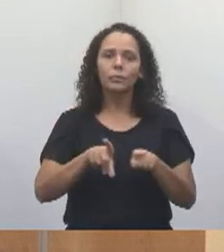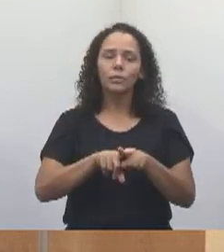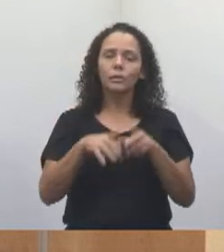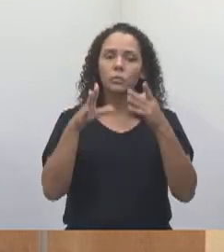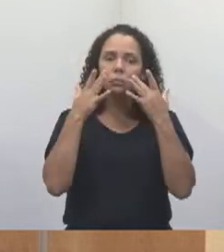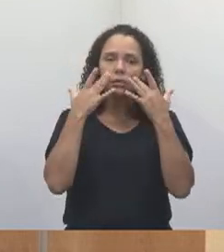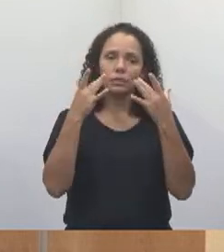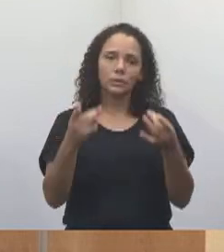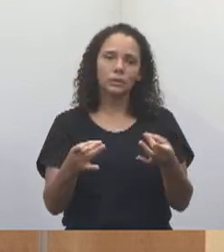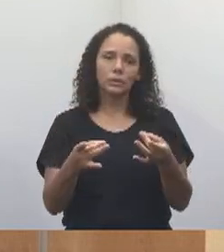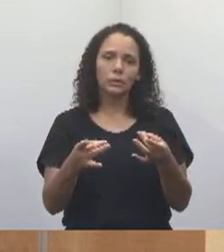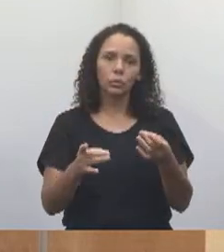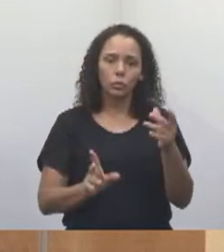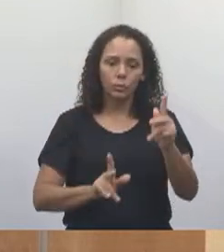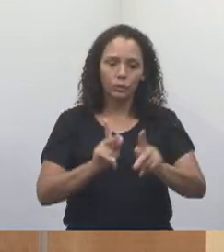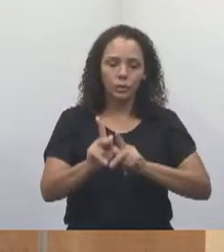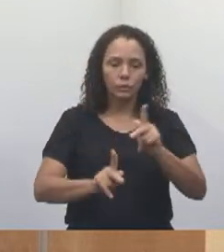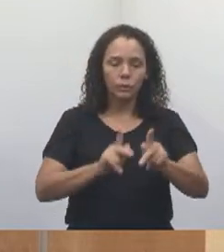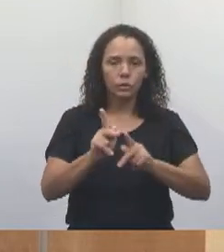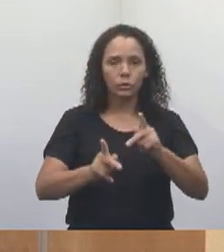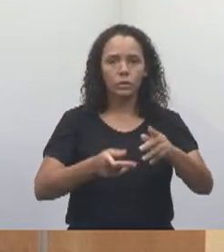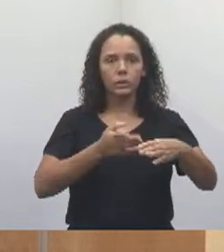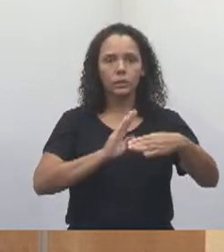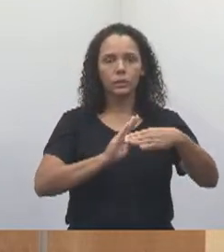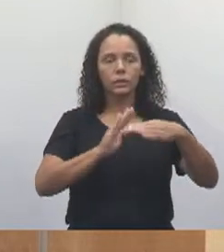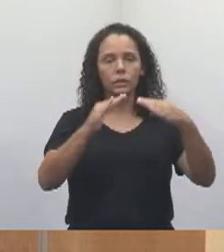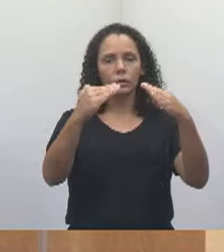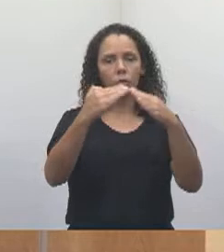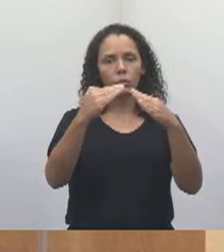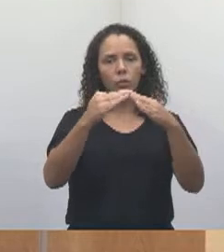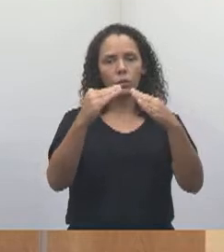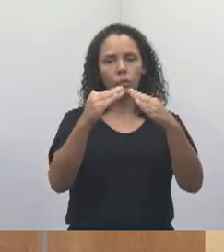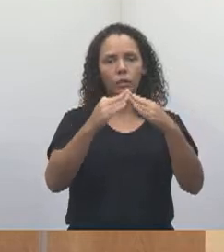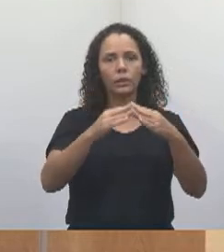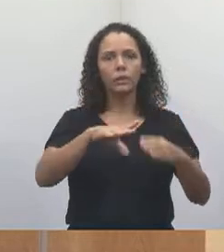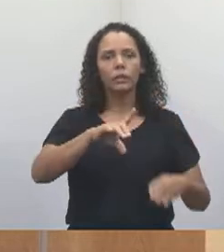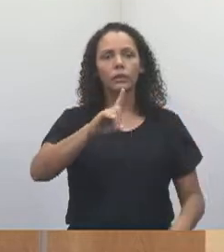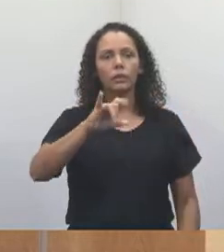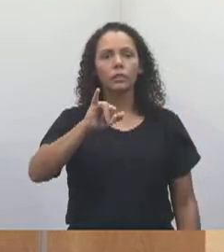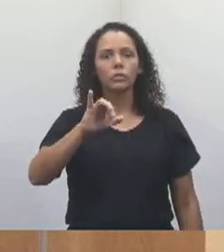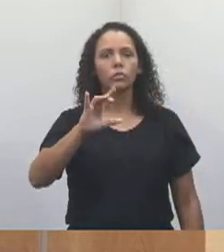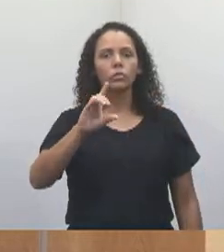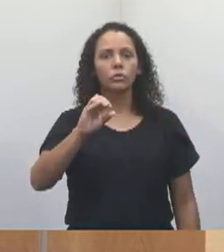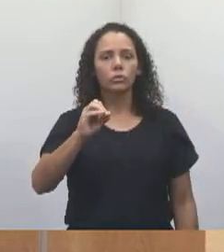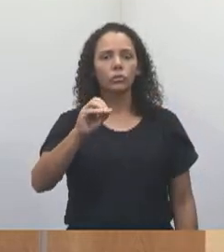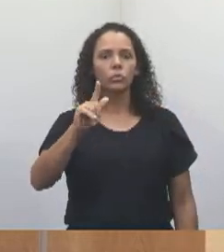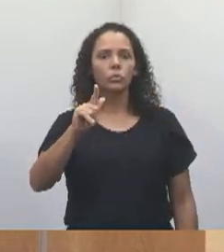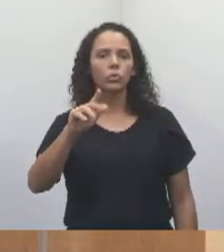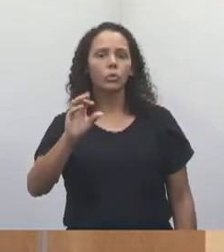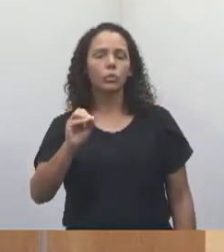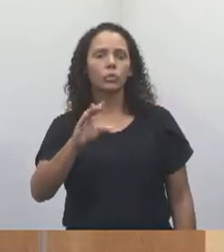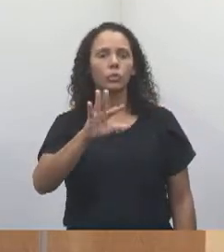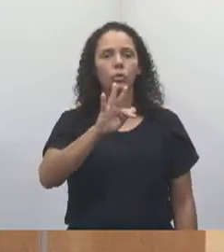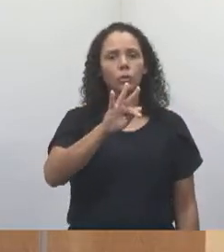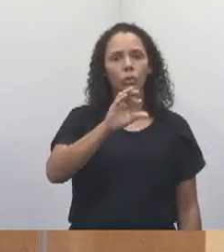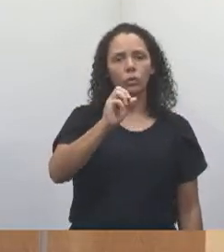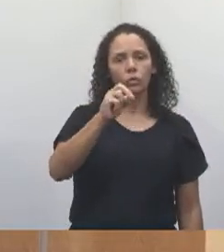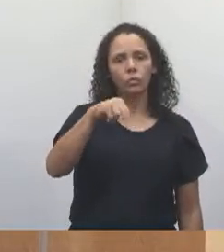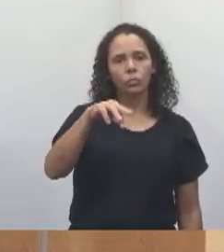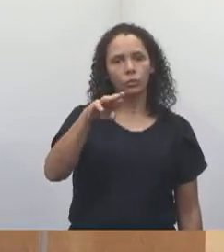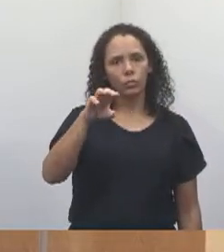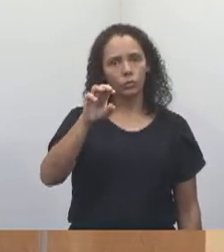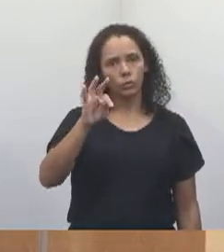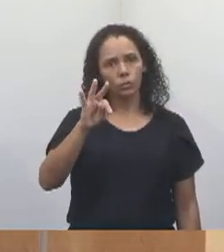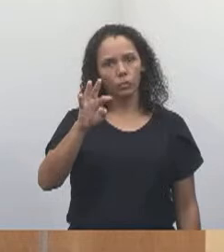o pessoal que mora ali na Diogo Fontes, ainda na região oeste, estão executando a obra,